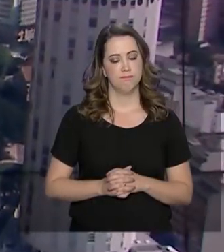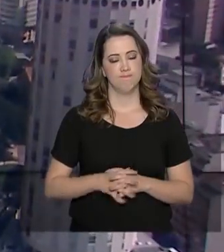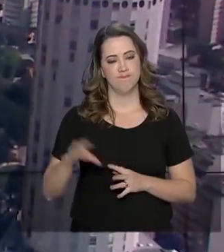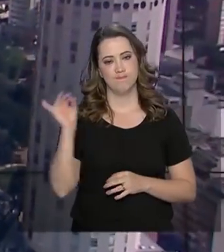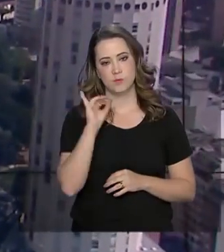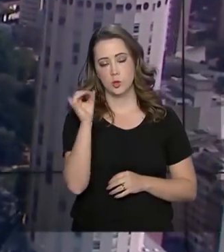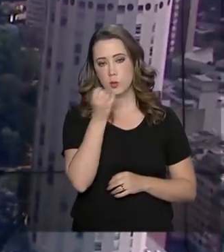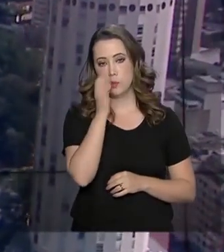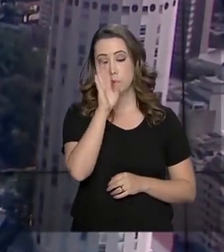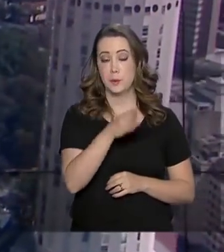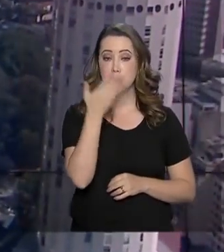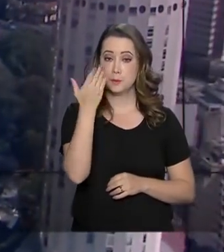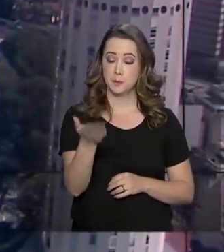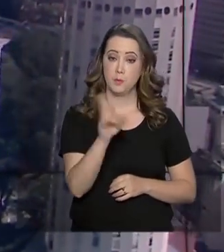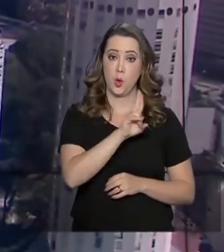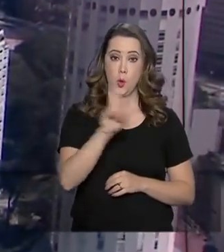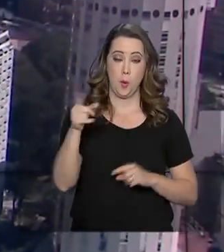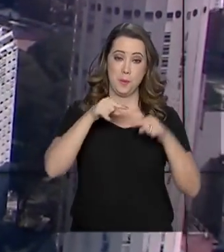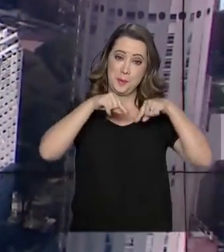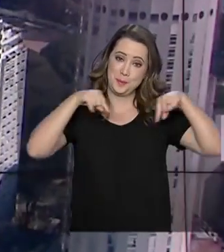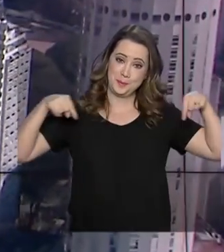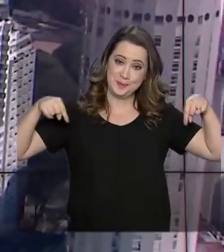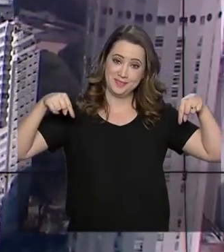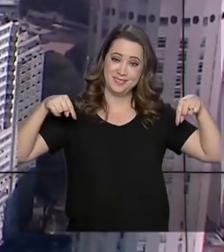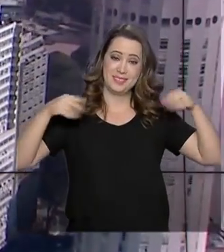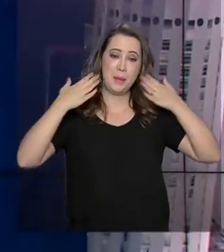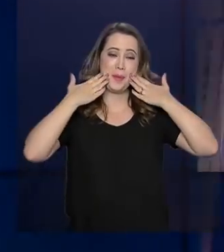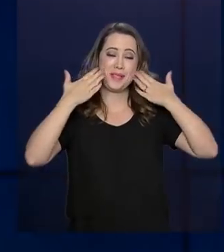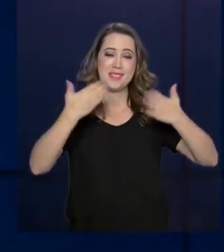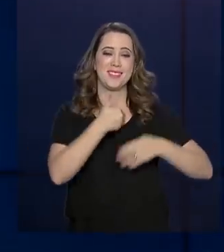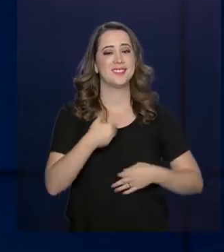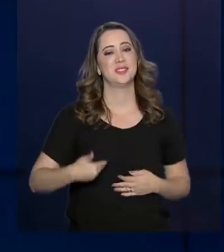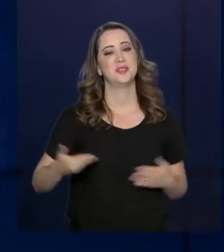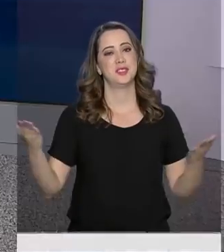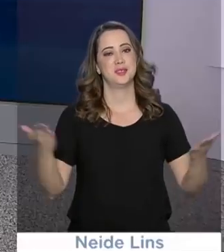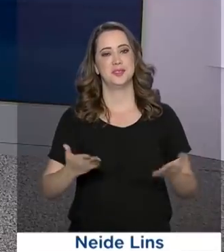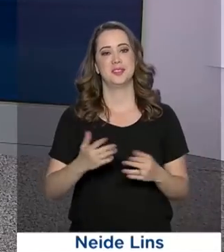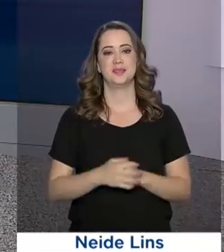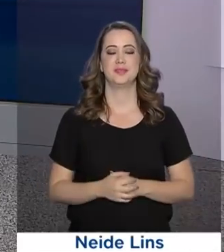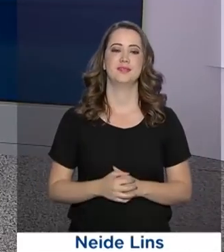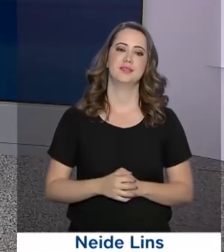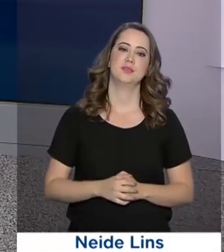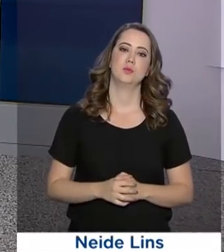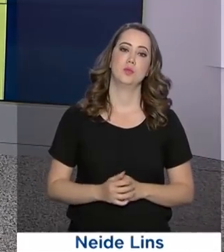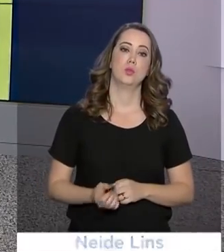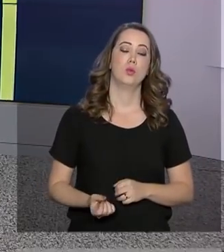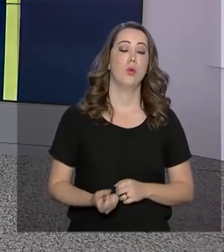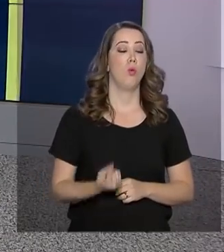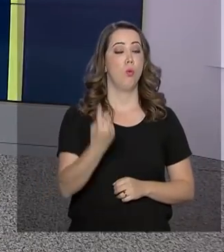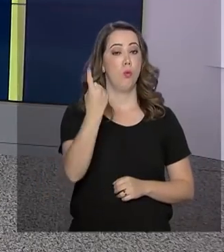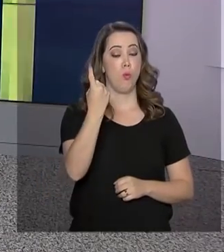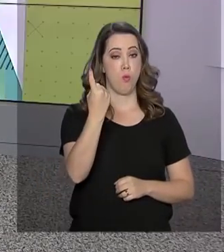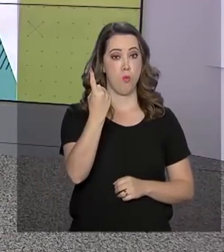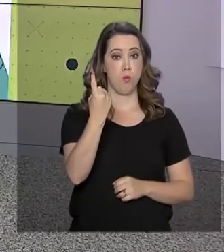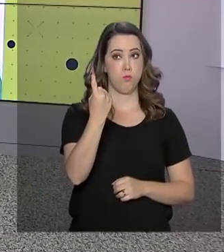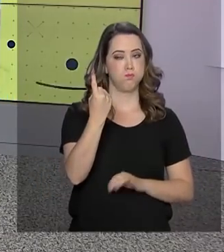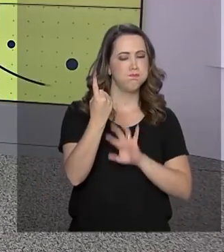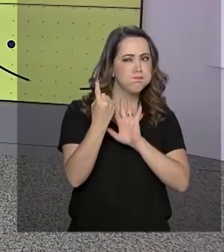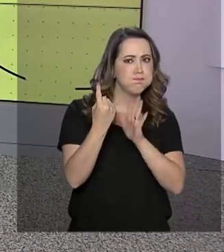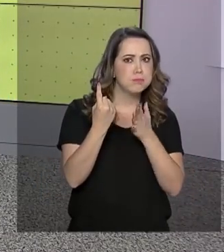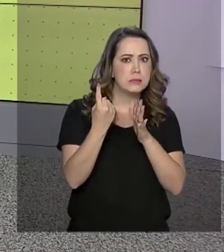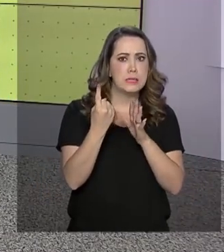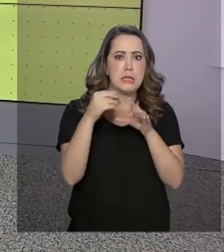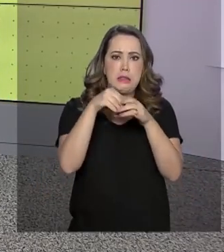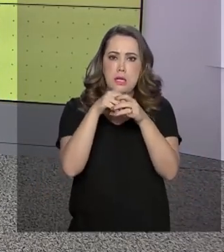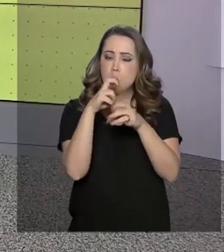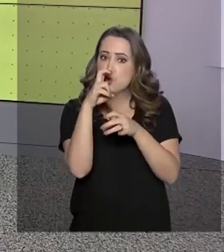Olá, boa tarde para você. Eu sou Roberto Camargo e está no ar o Governo Agora. Um em cada cinco brasileiros assume que